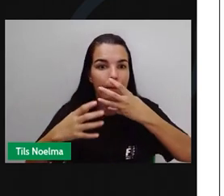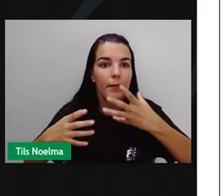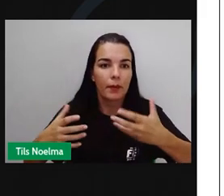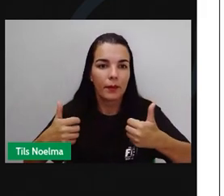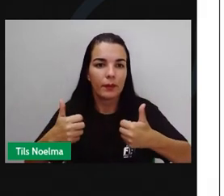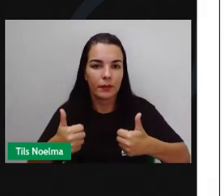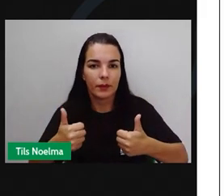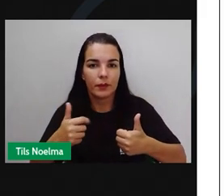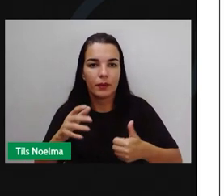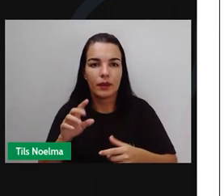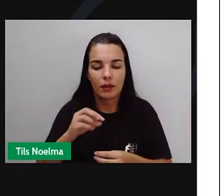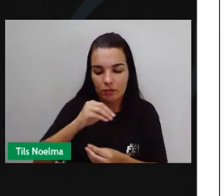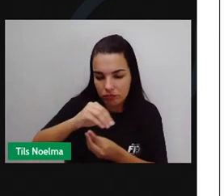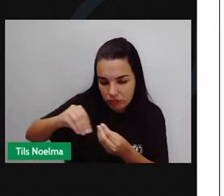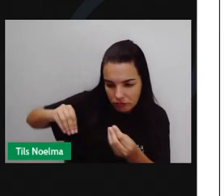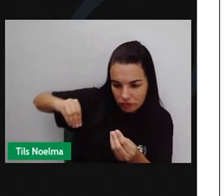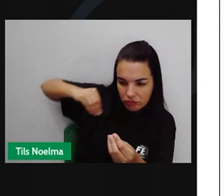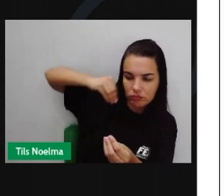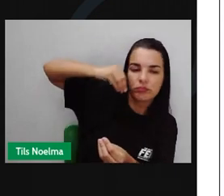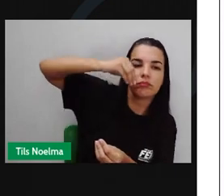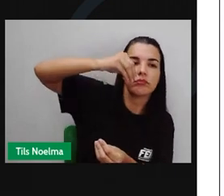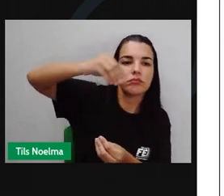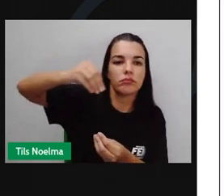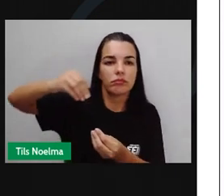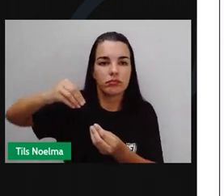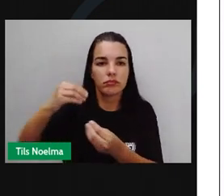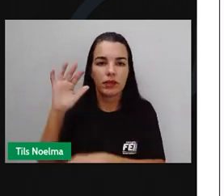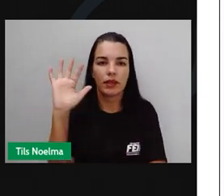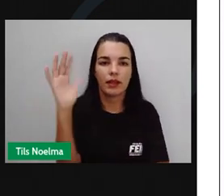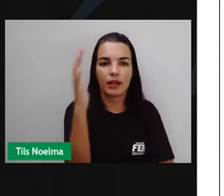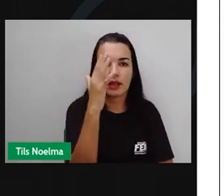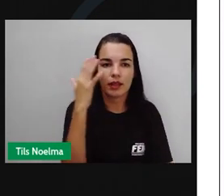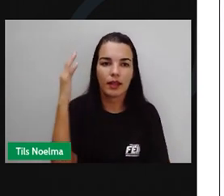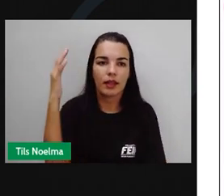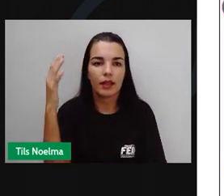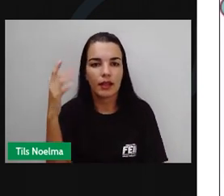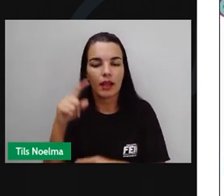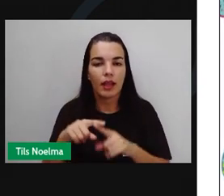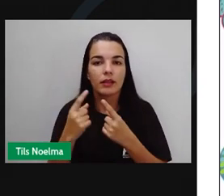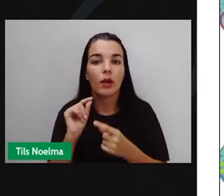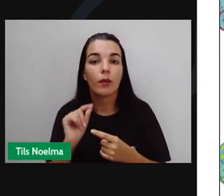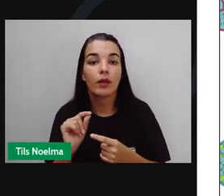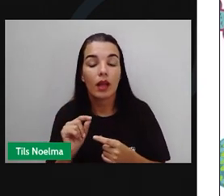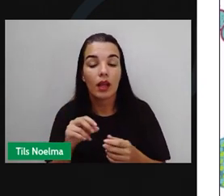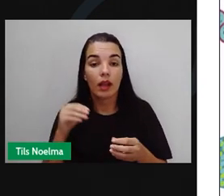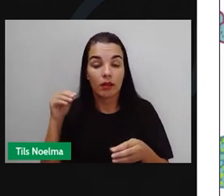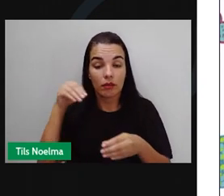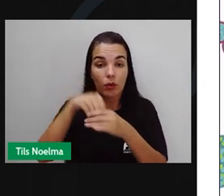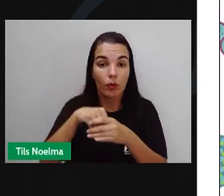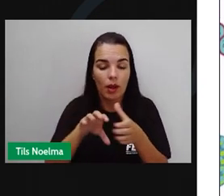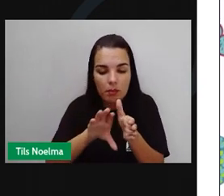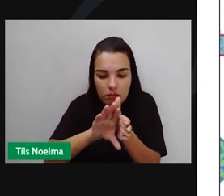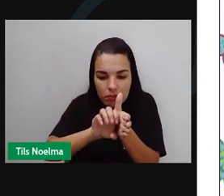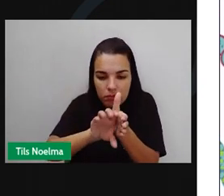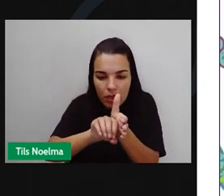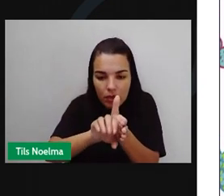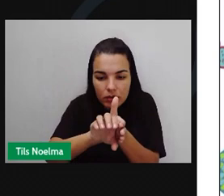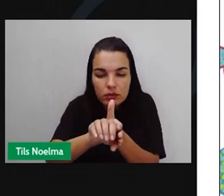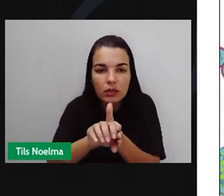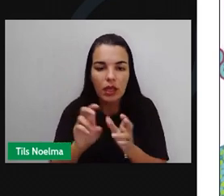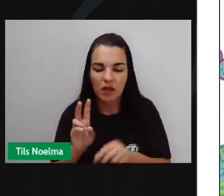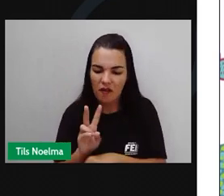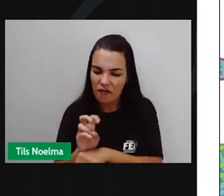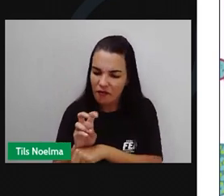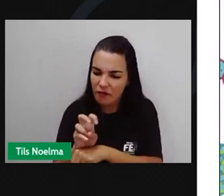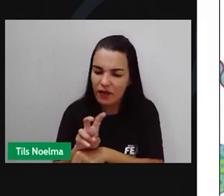vivos, fechando assim o ciclo da matéria na natureza. Os micro-organismos incluem as bactérias, os fungos, os vírus e